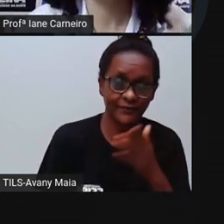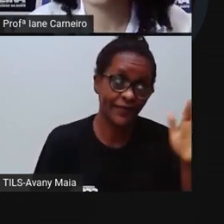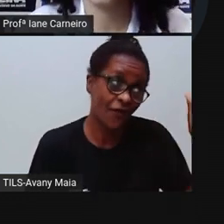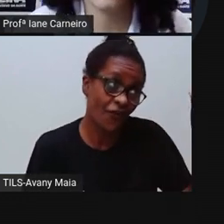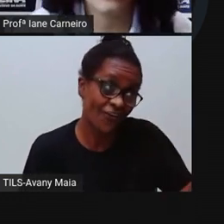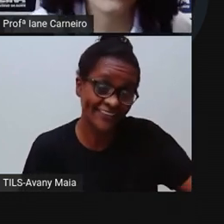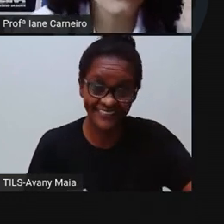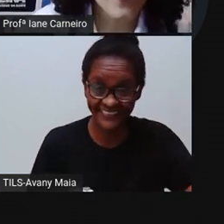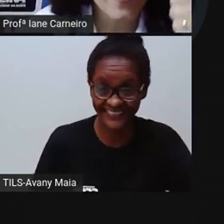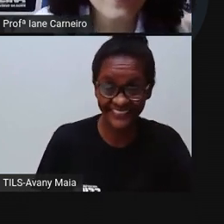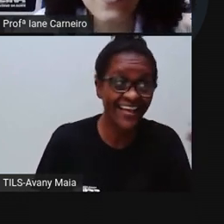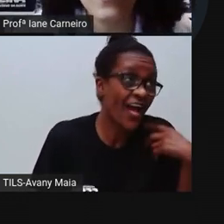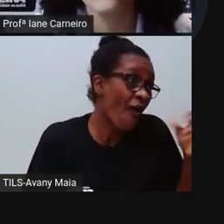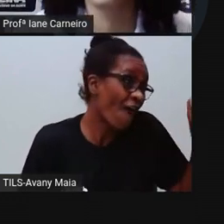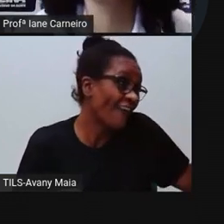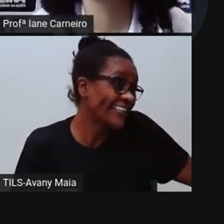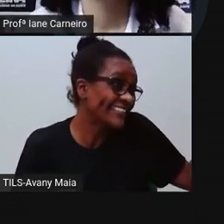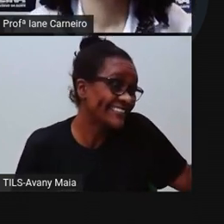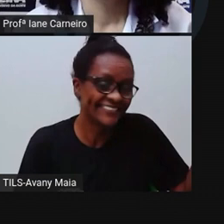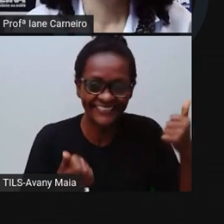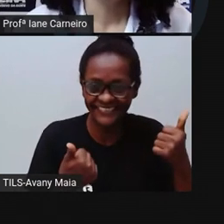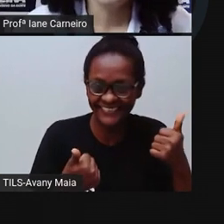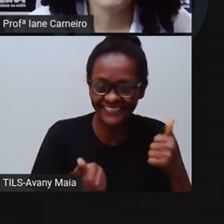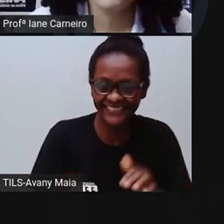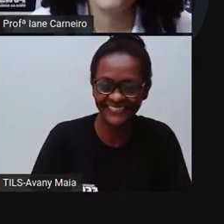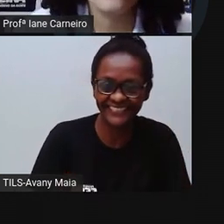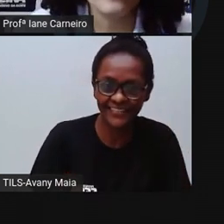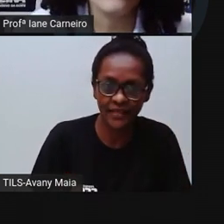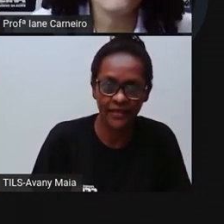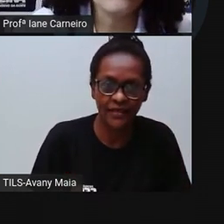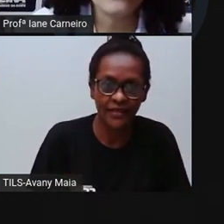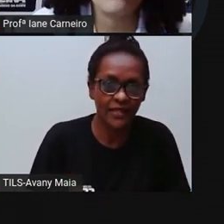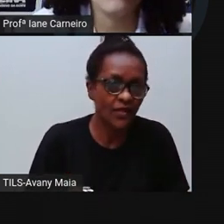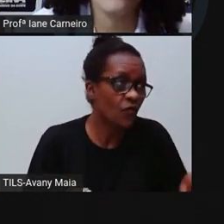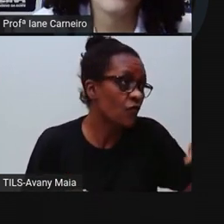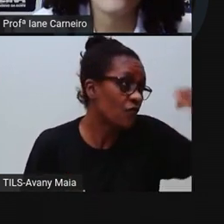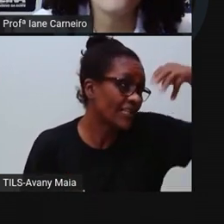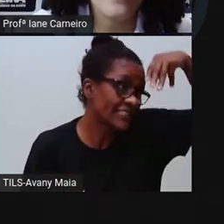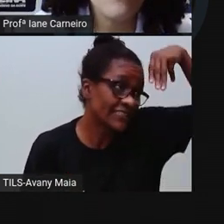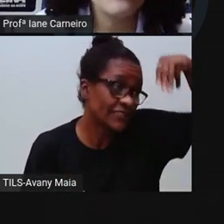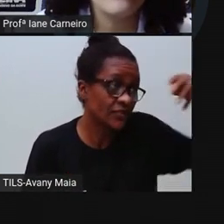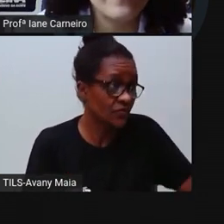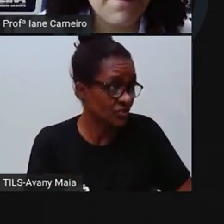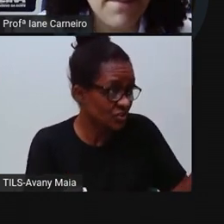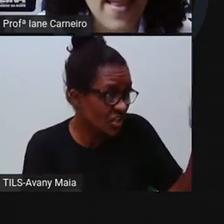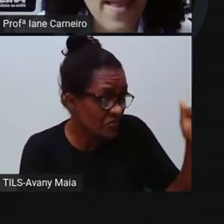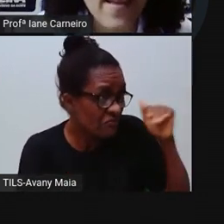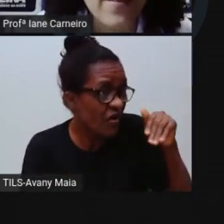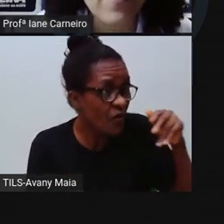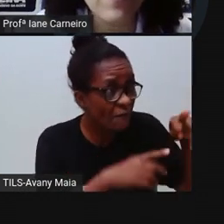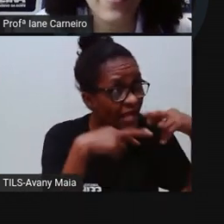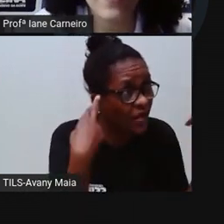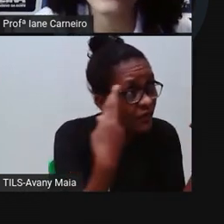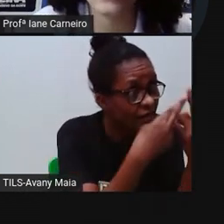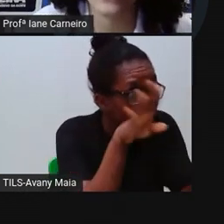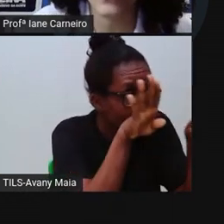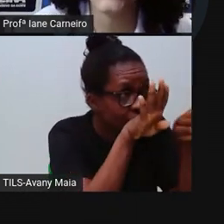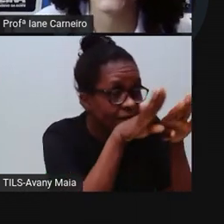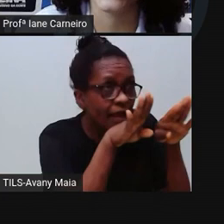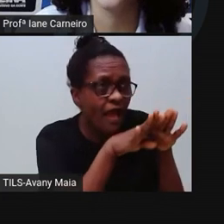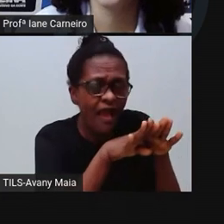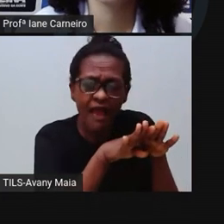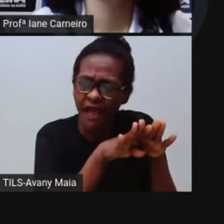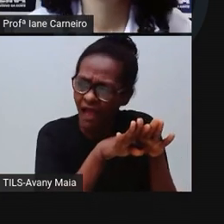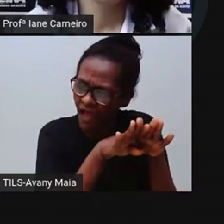Cascão, o Cebolinha responde, oi Cascão! O Franginha te chamou para uma reunião também, né? E Cascão